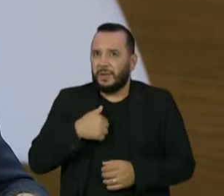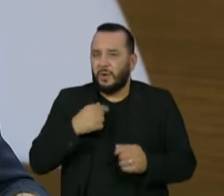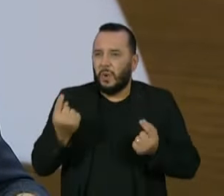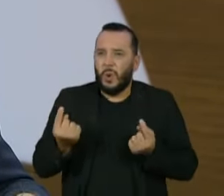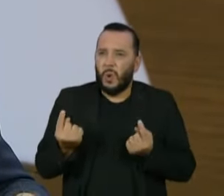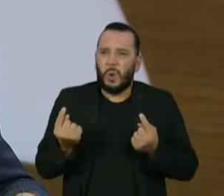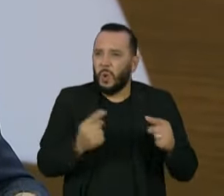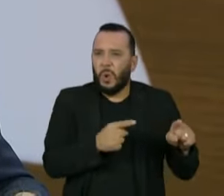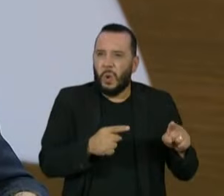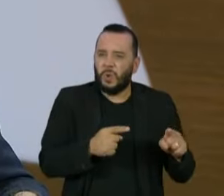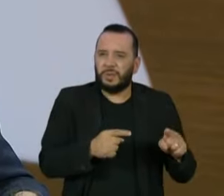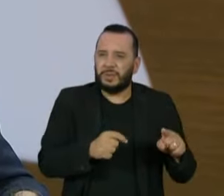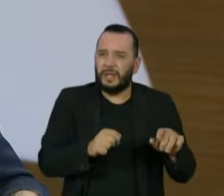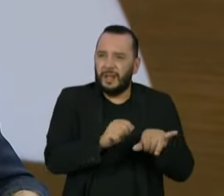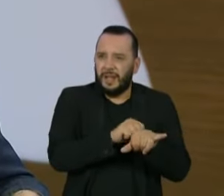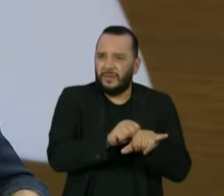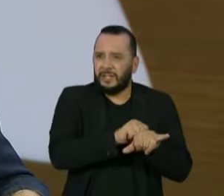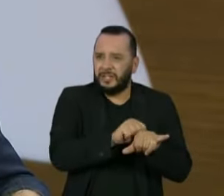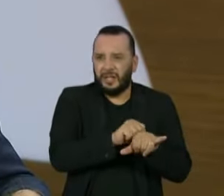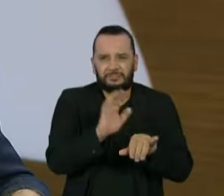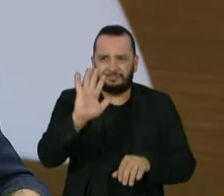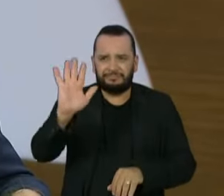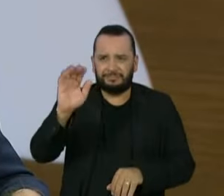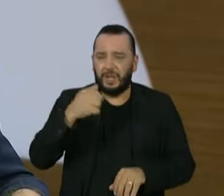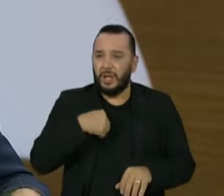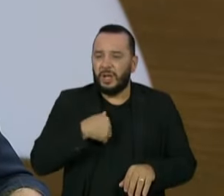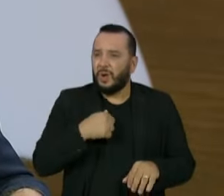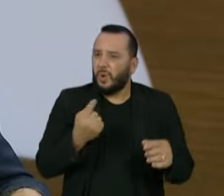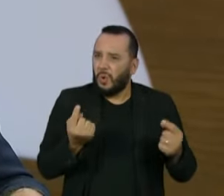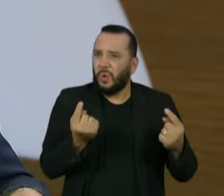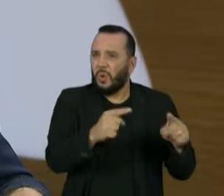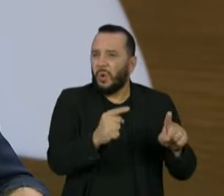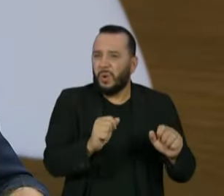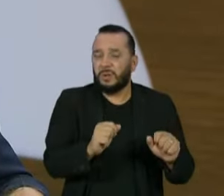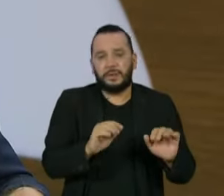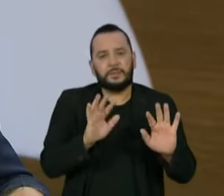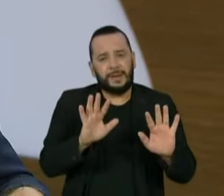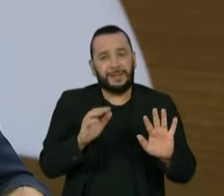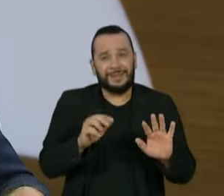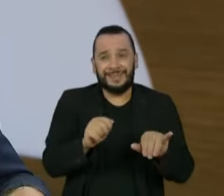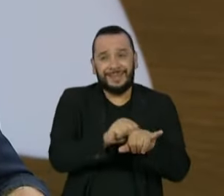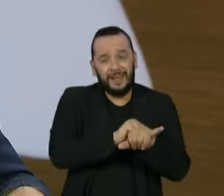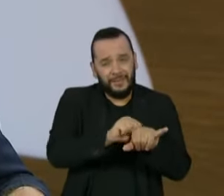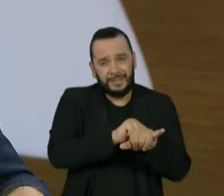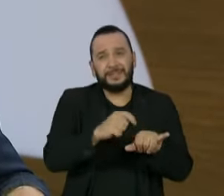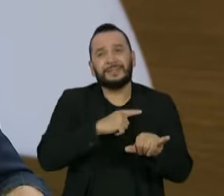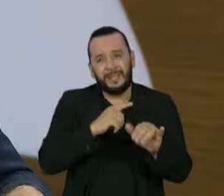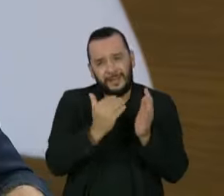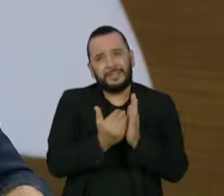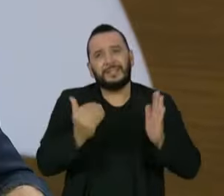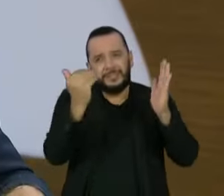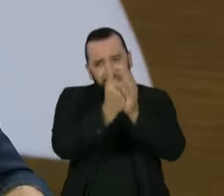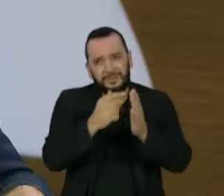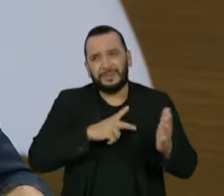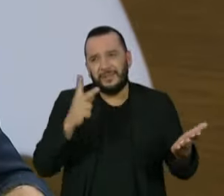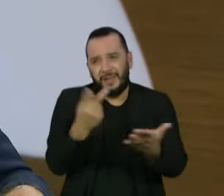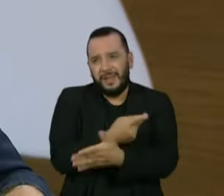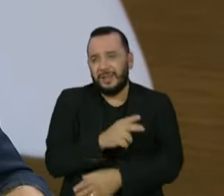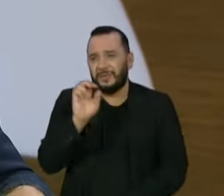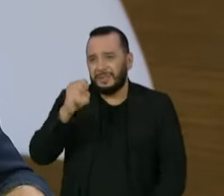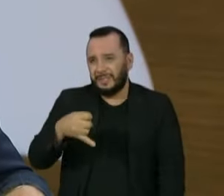o combate à corrupção. Agora, os fins justificam os meios. Nós tínhamos um